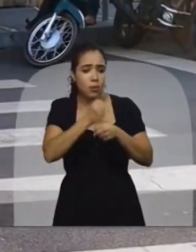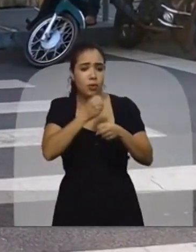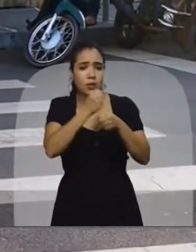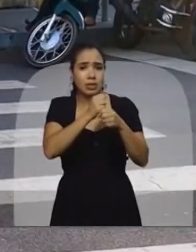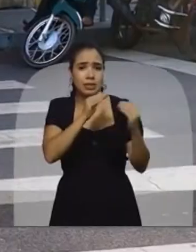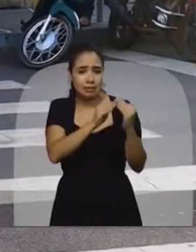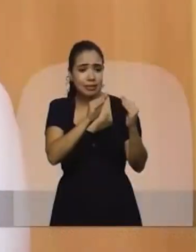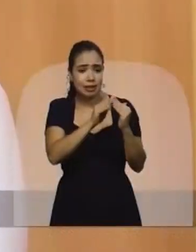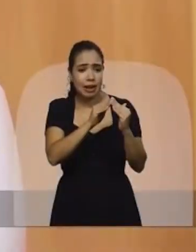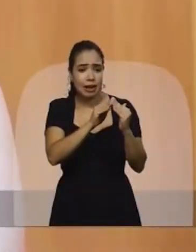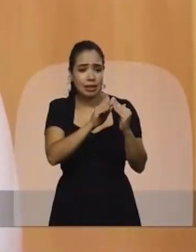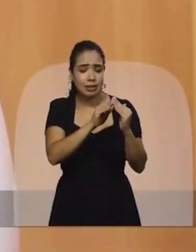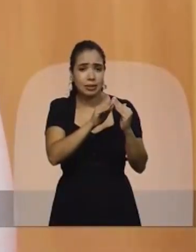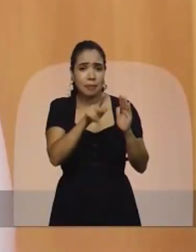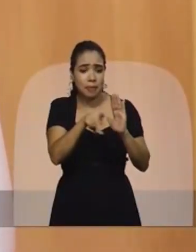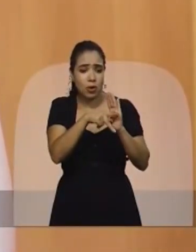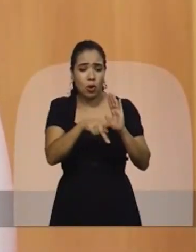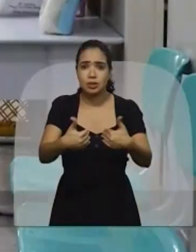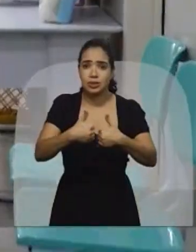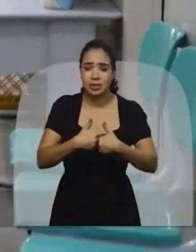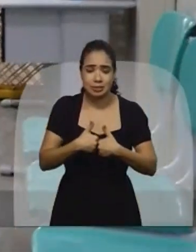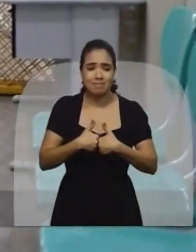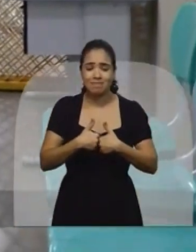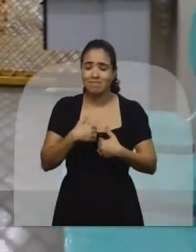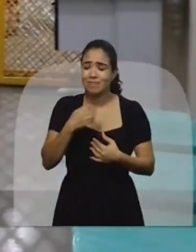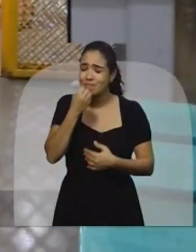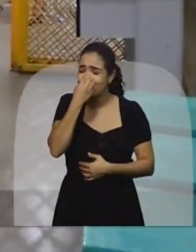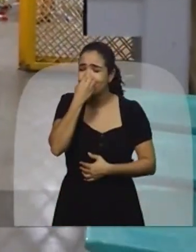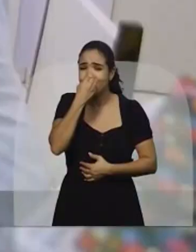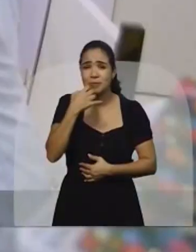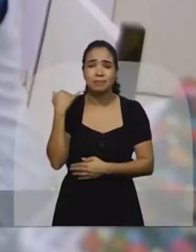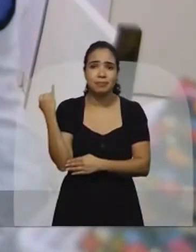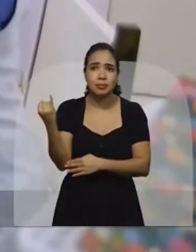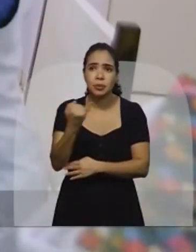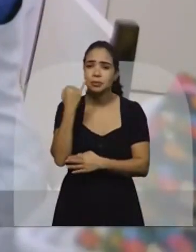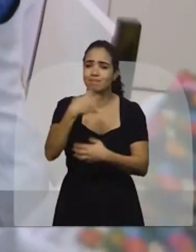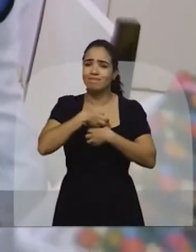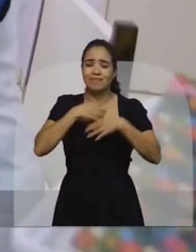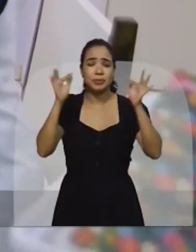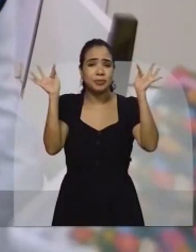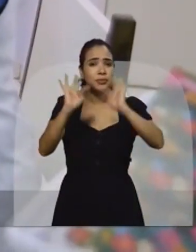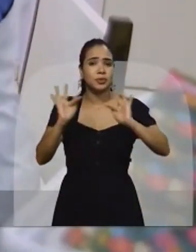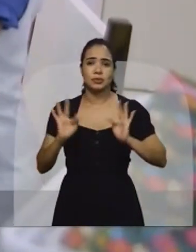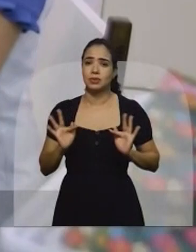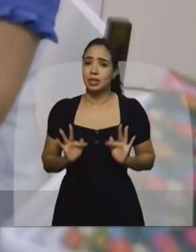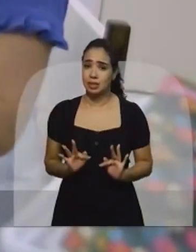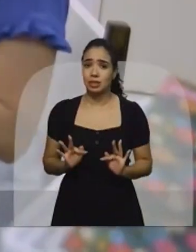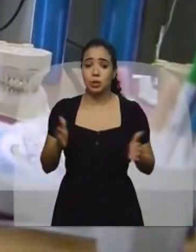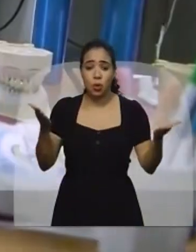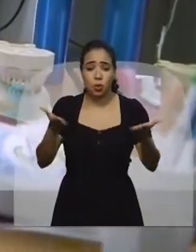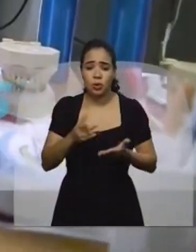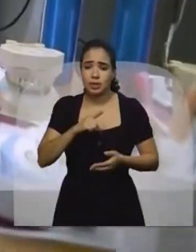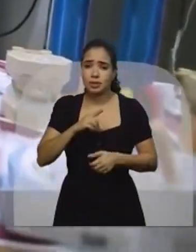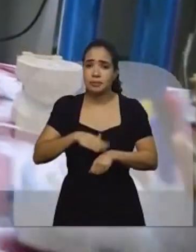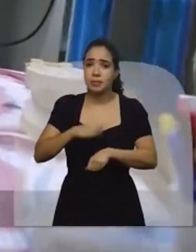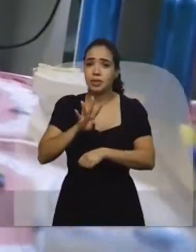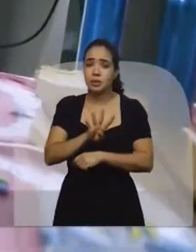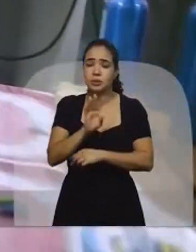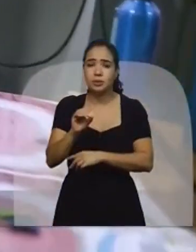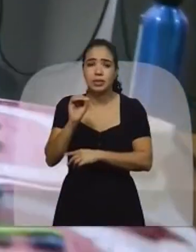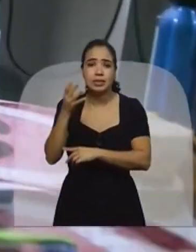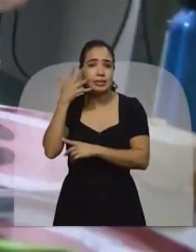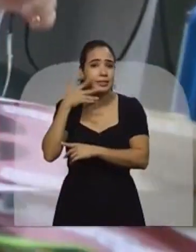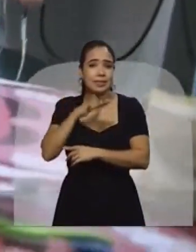realizado, que foi a nossa clínica, né? Foi pra nós, assim, um divisor de águas, né? Porque hoje a gente tem mais de 400